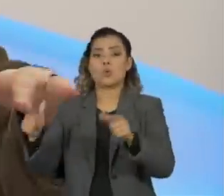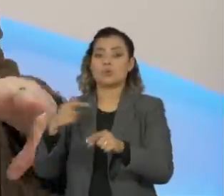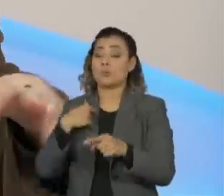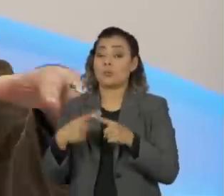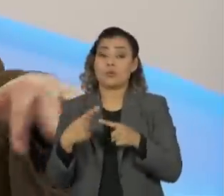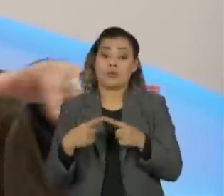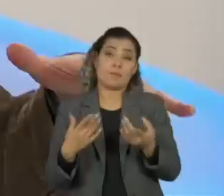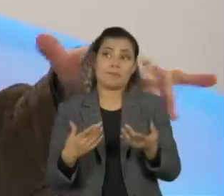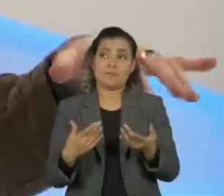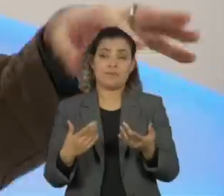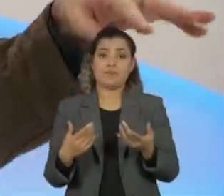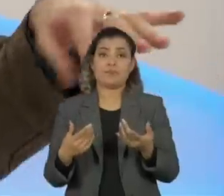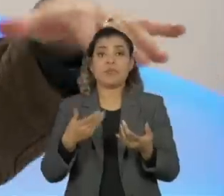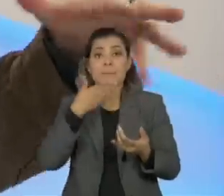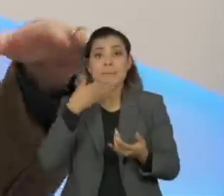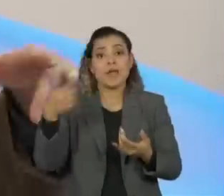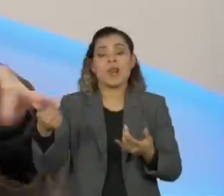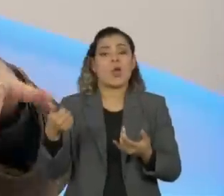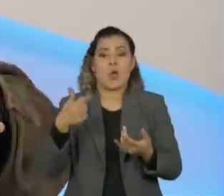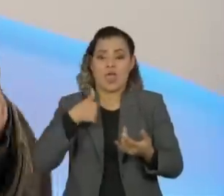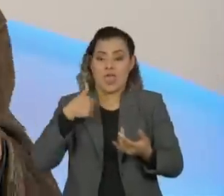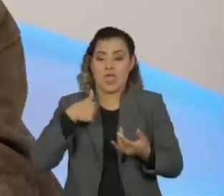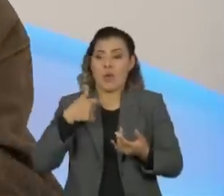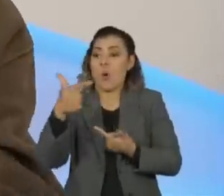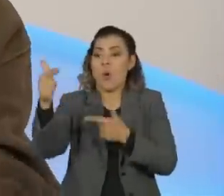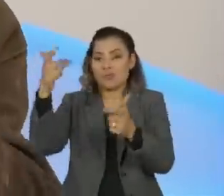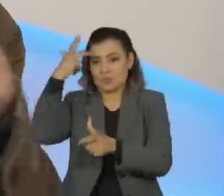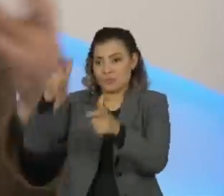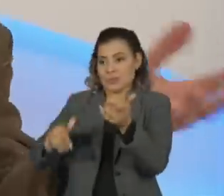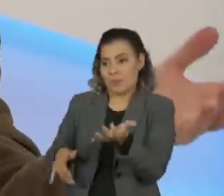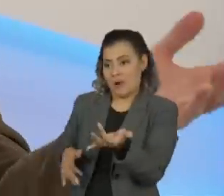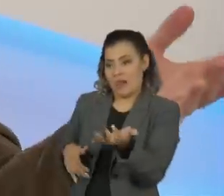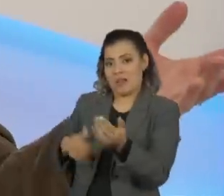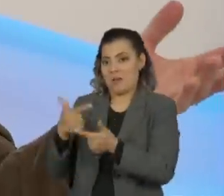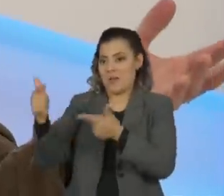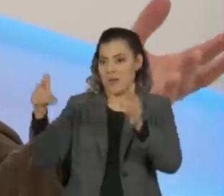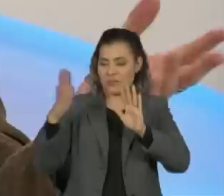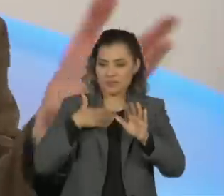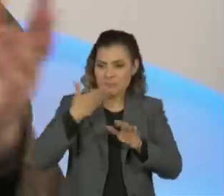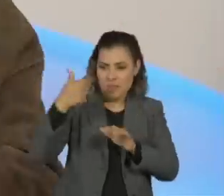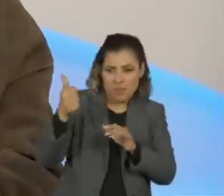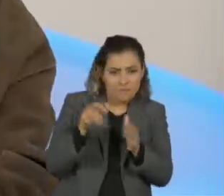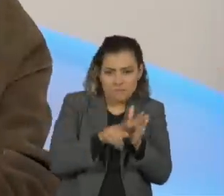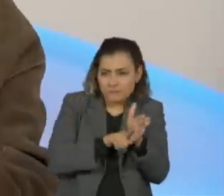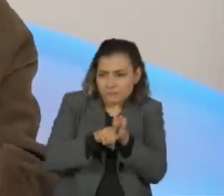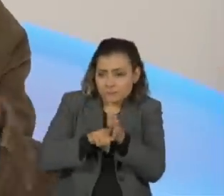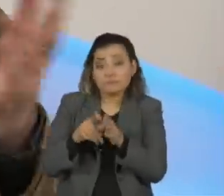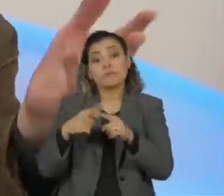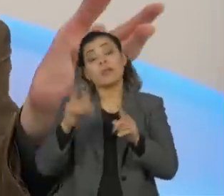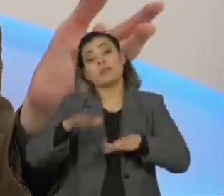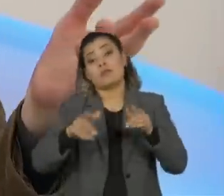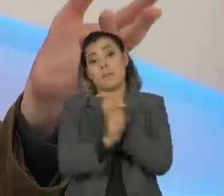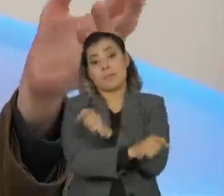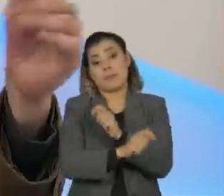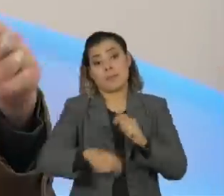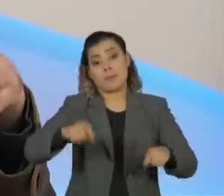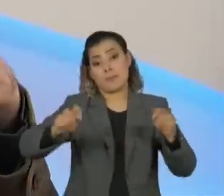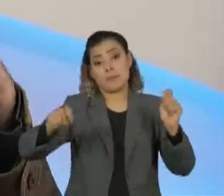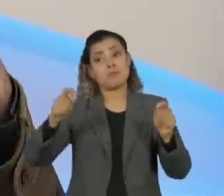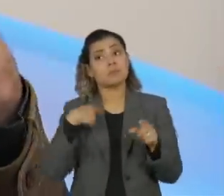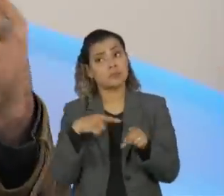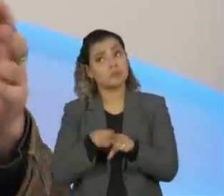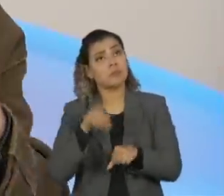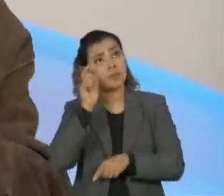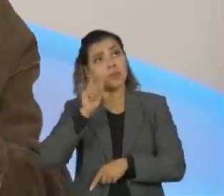ergonomia vai me levar para mares nunca da antinavegados, às vezes eu pego e faço música na bateria, que também é muito interessante,